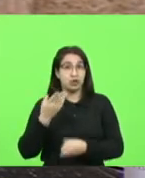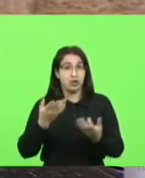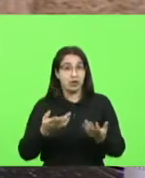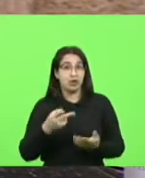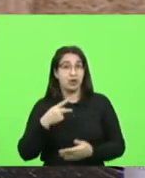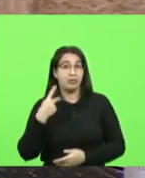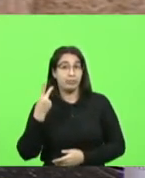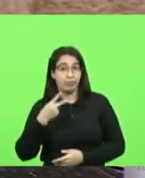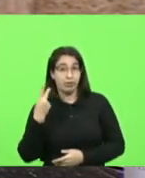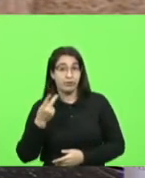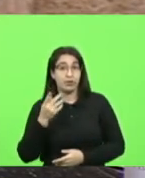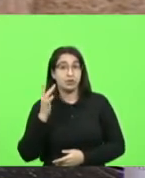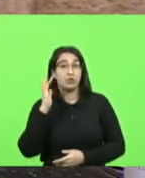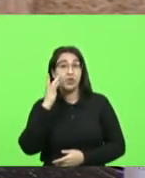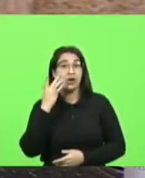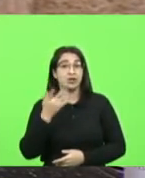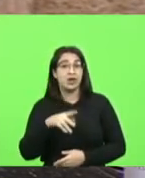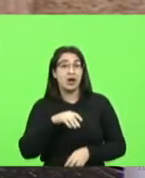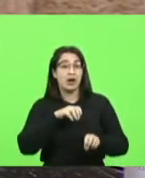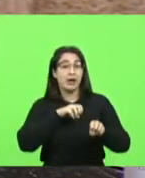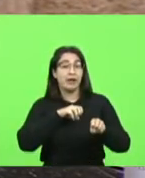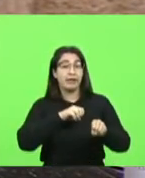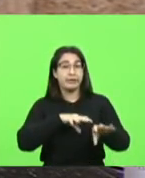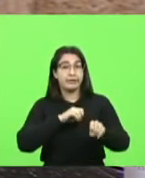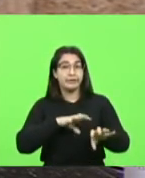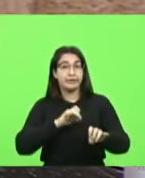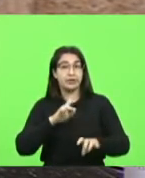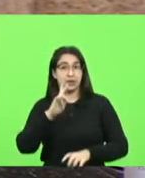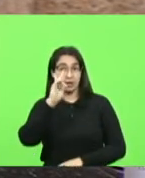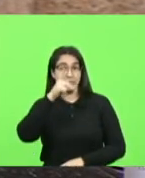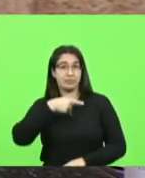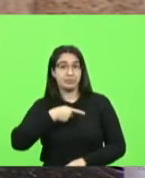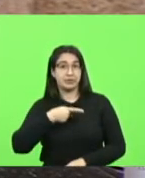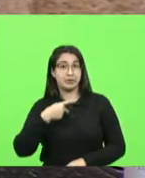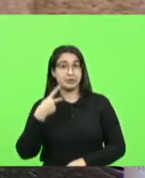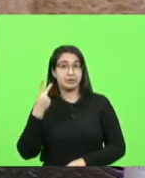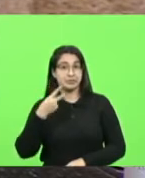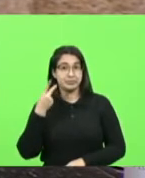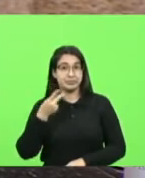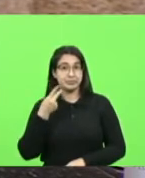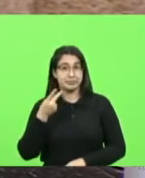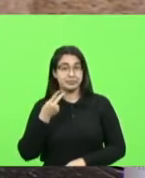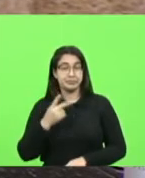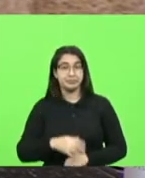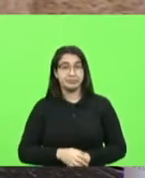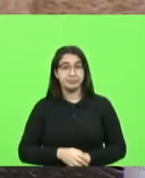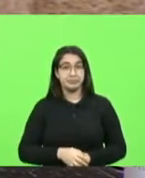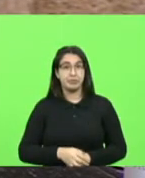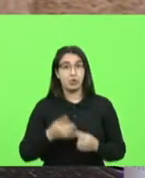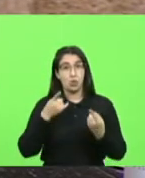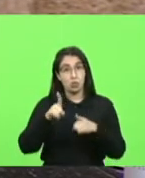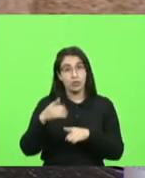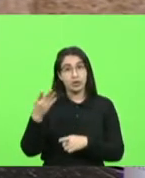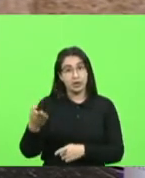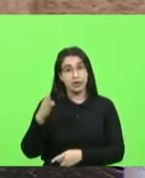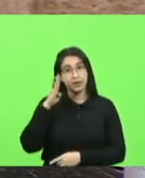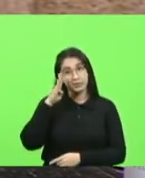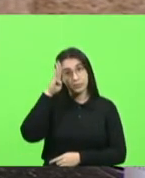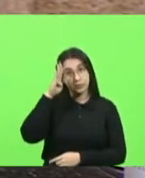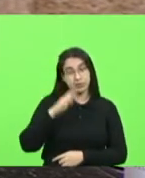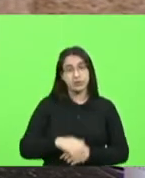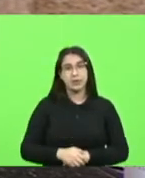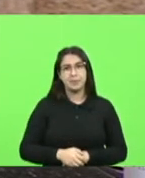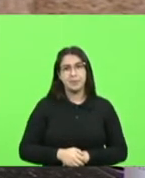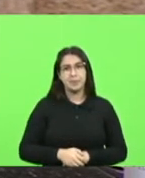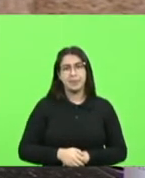que a profissão dele era dar a opinião dele sobre o da república e fez isso gastando então o tempo da aula